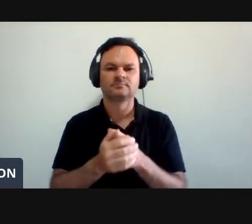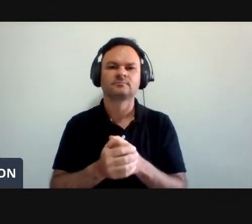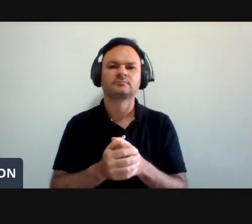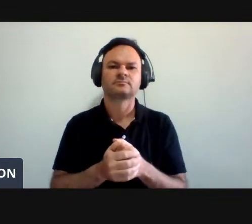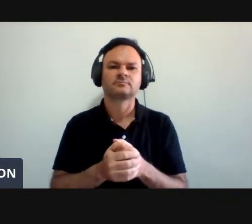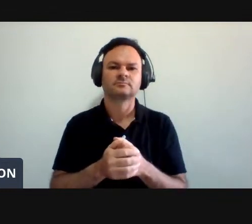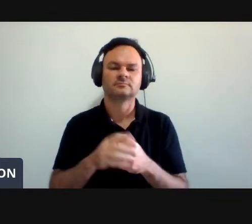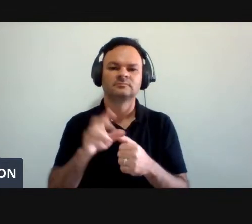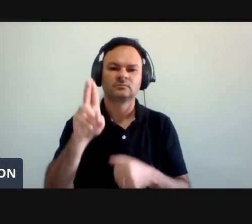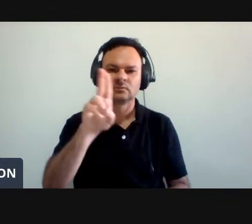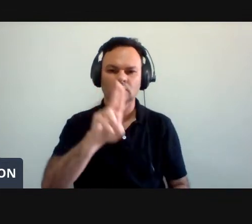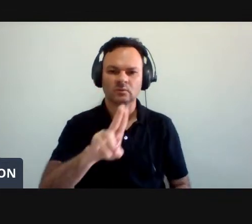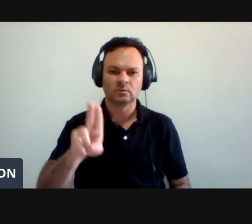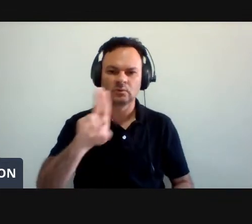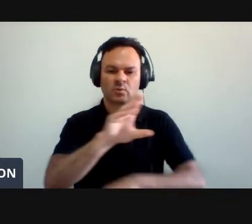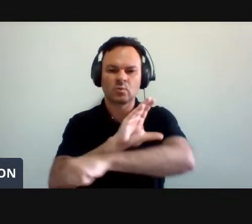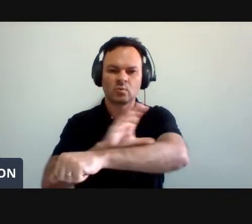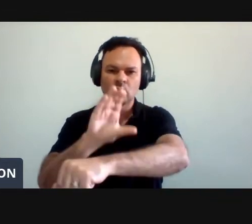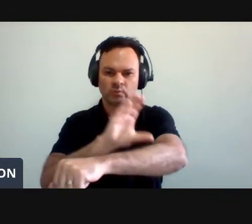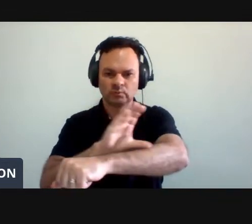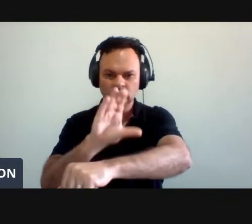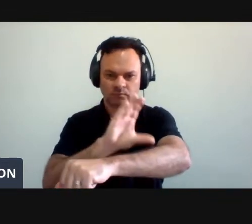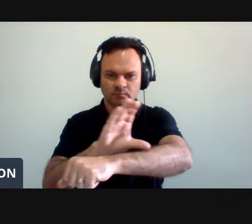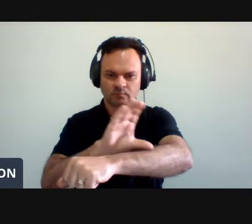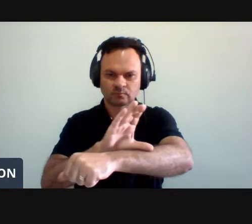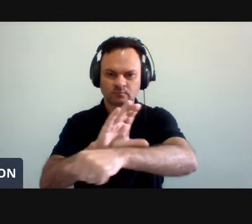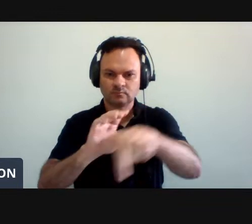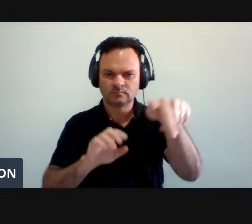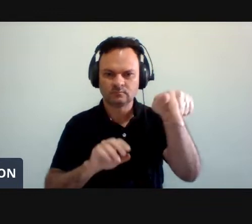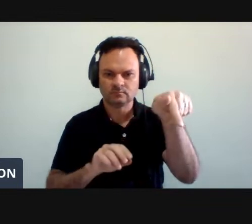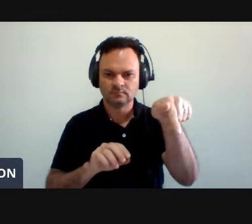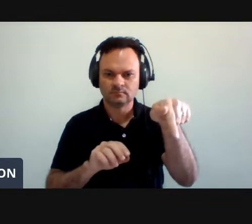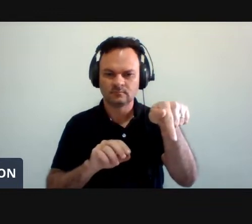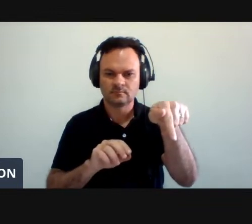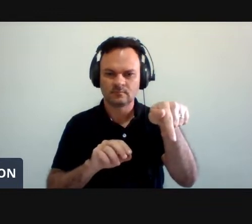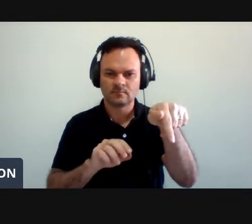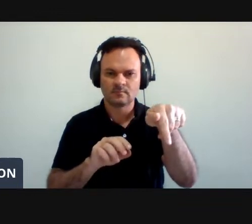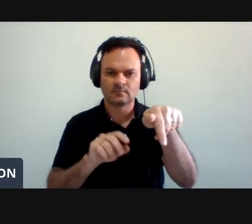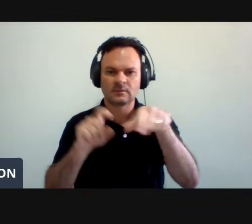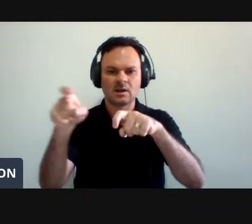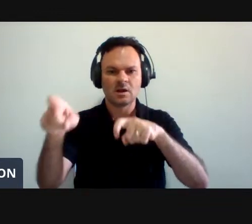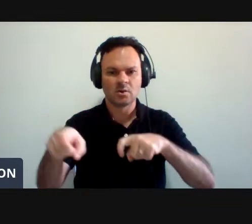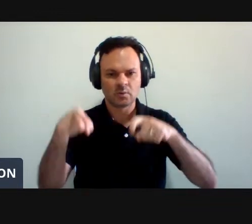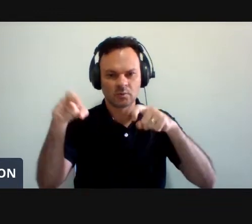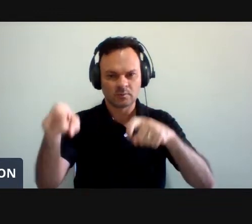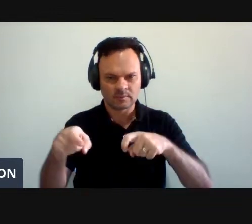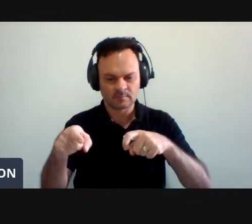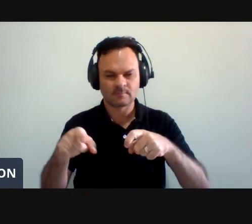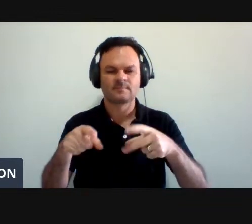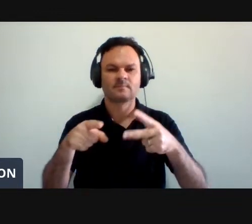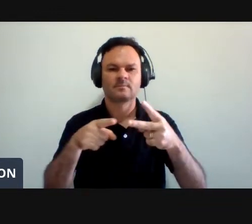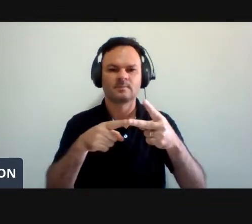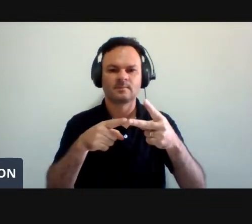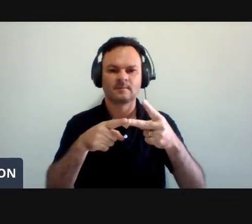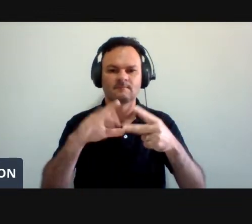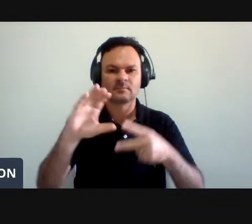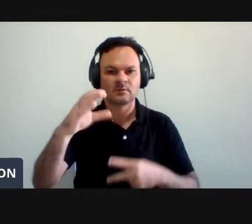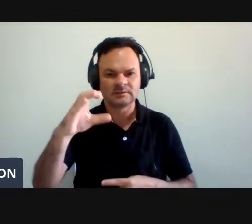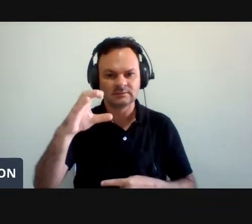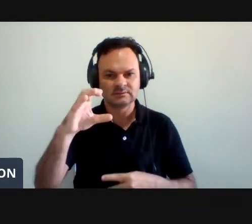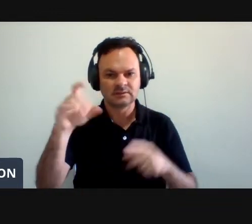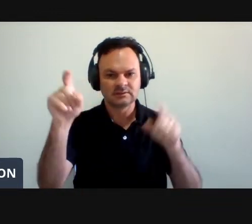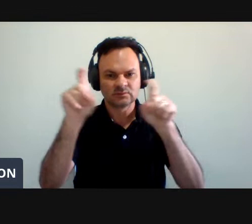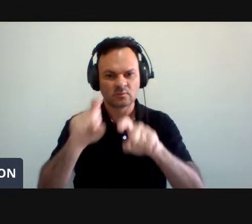através dos seus cursos de graduação. bacharelado em agronomia, bacharelado em ciência da